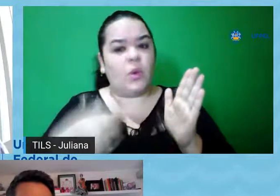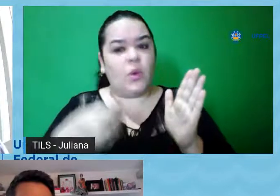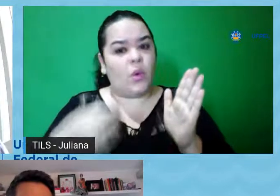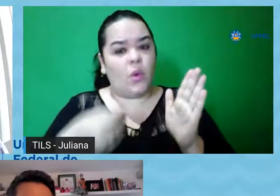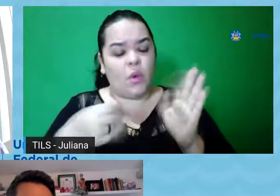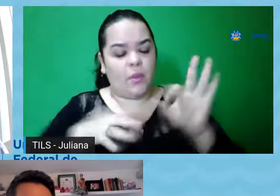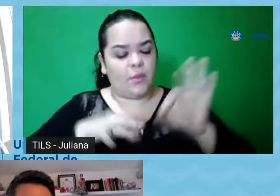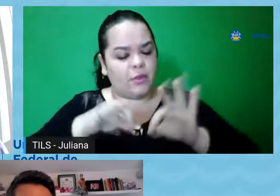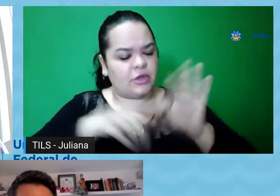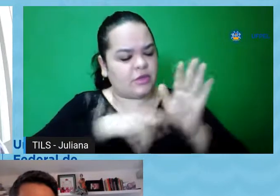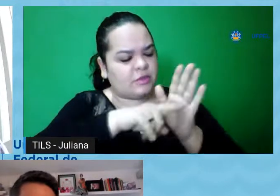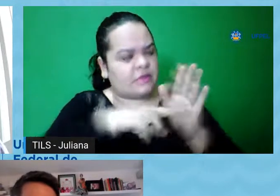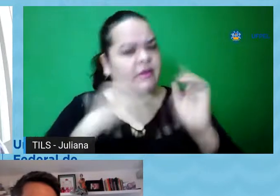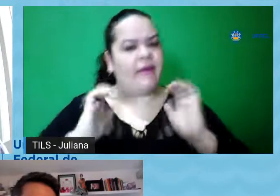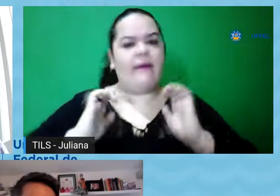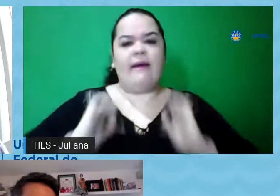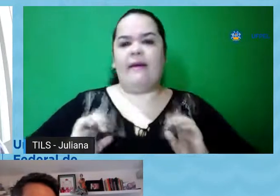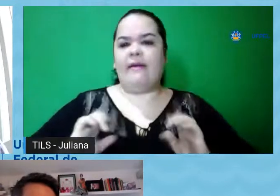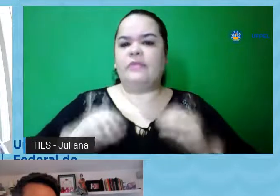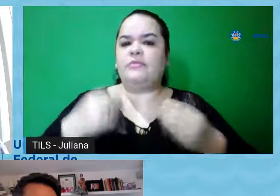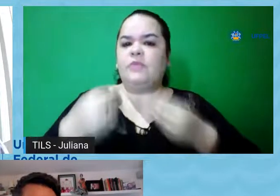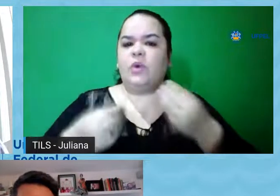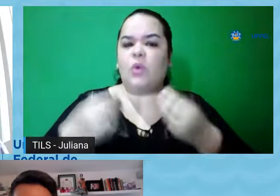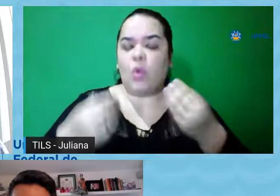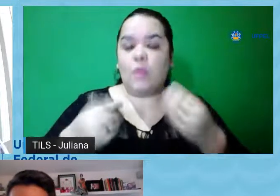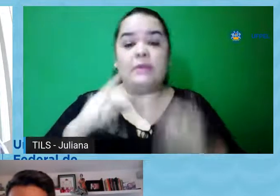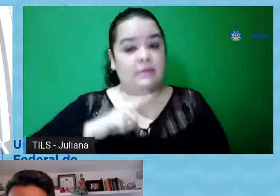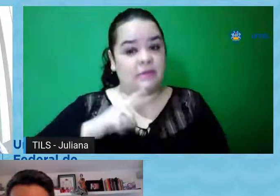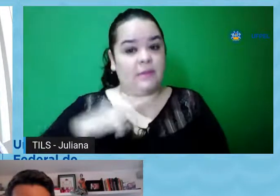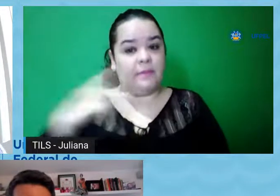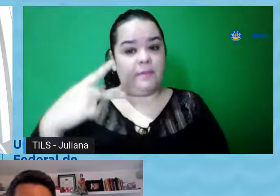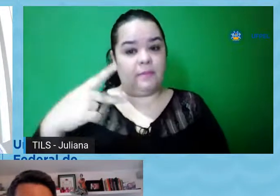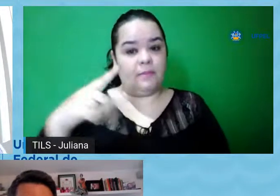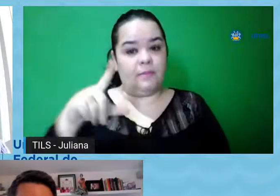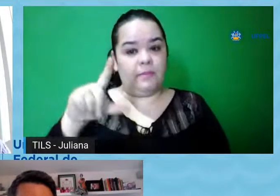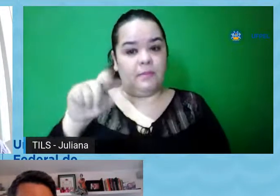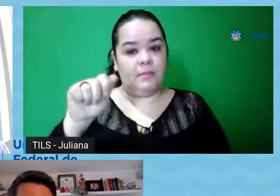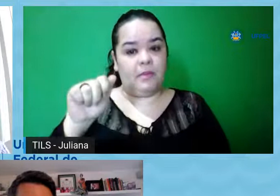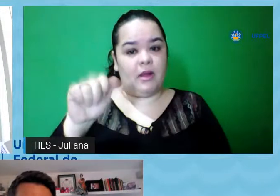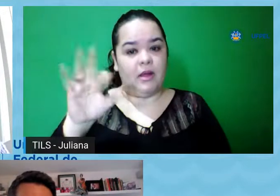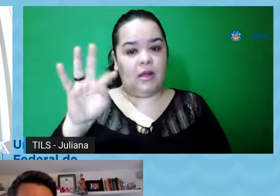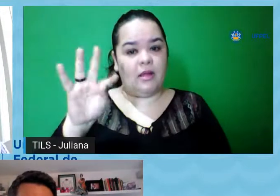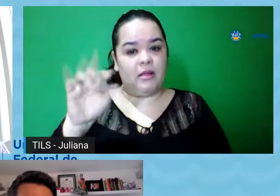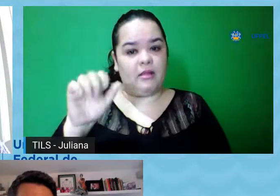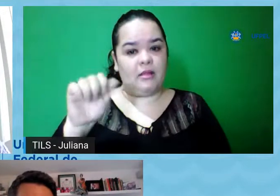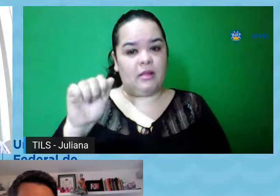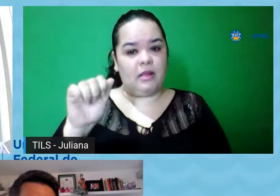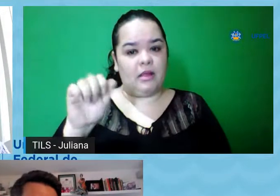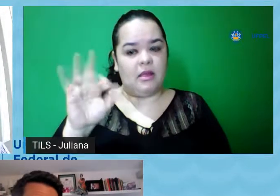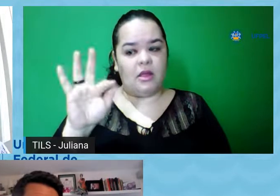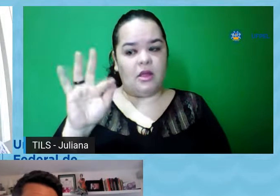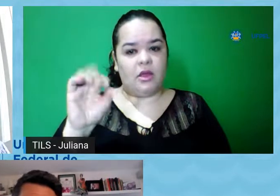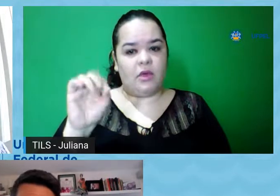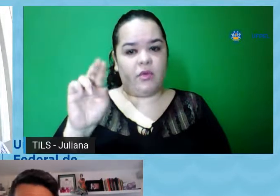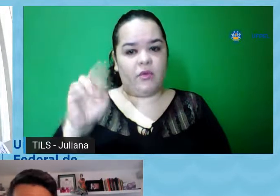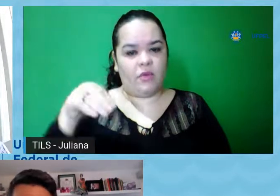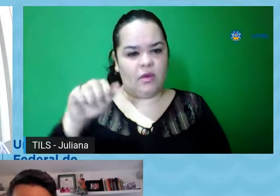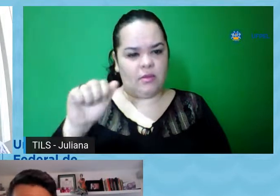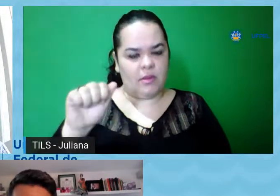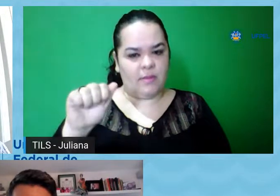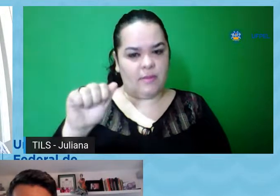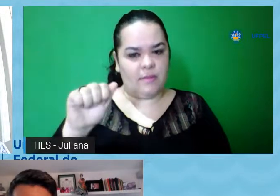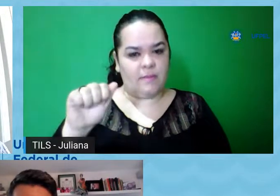projetos de pesquisa e um pouco da plataforma Brasil, tá. Esse é um tema que é um tema muito extenso,